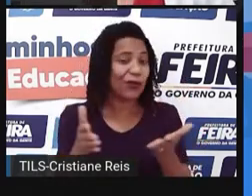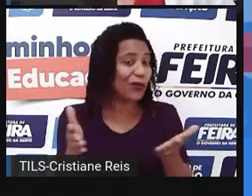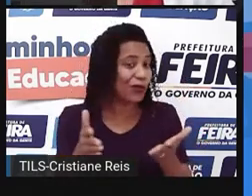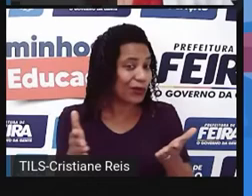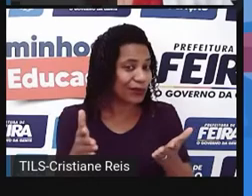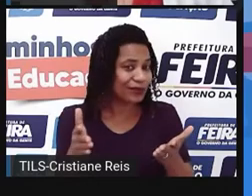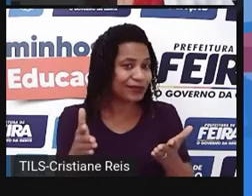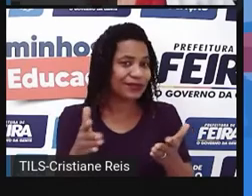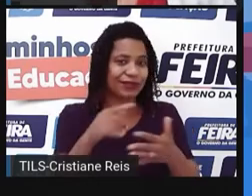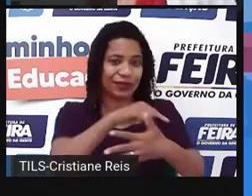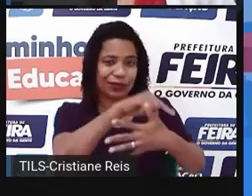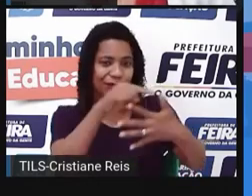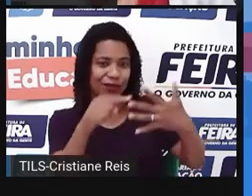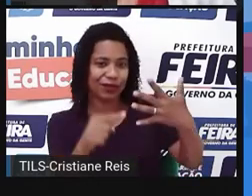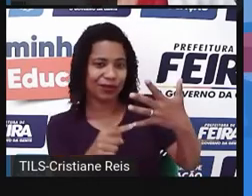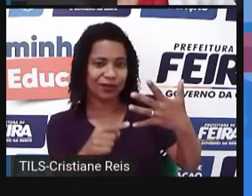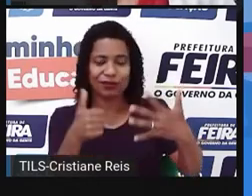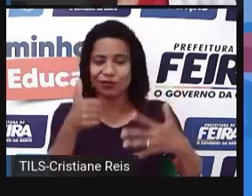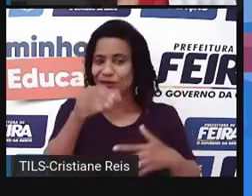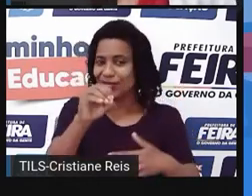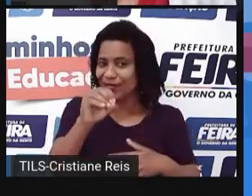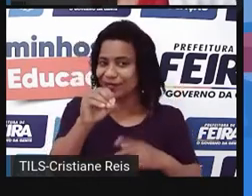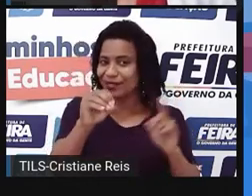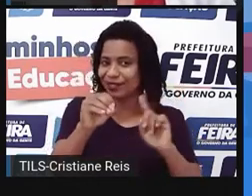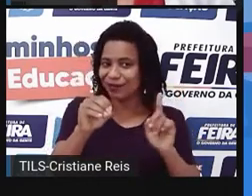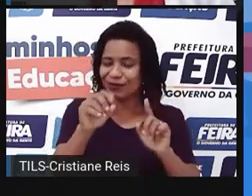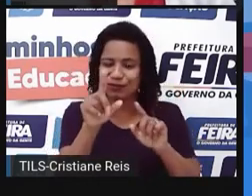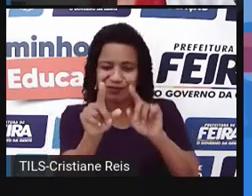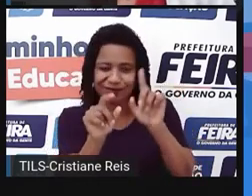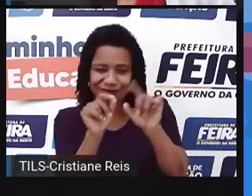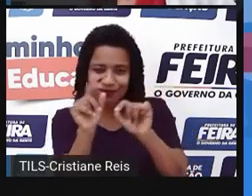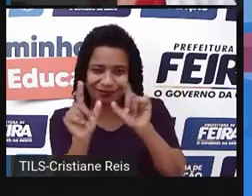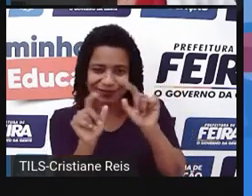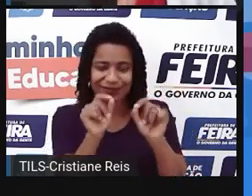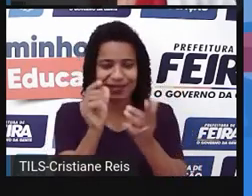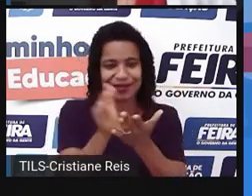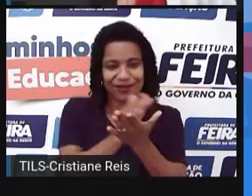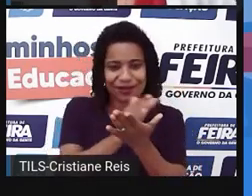nós não daremos conta de trabalhar com as dentes. Vamos selecionar algumas.